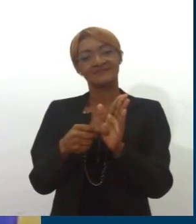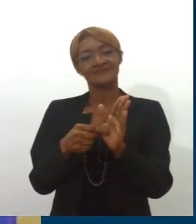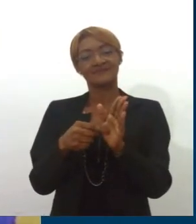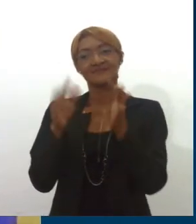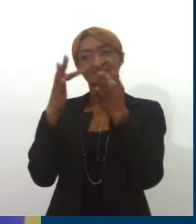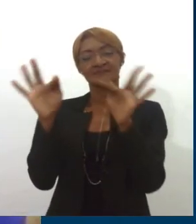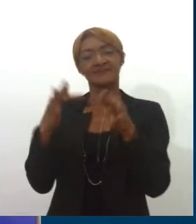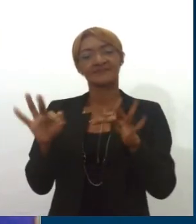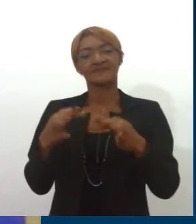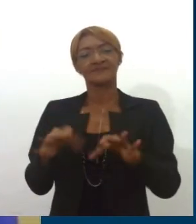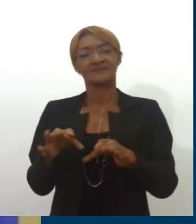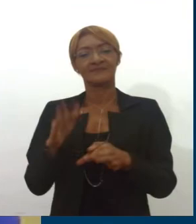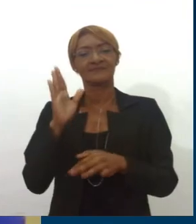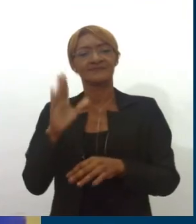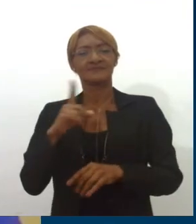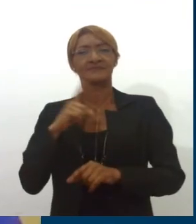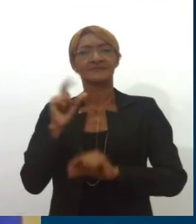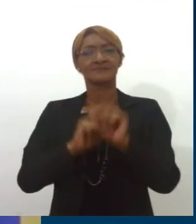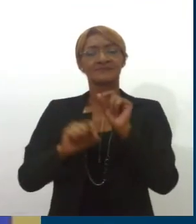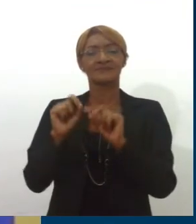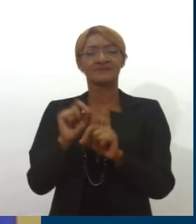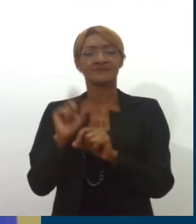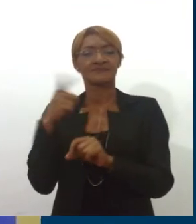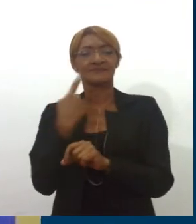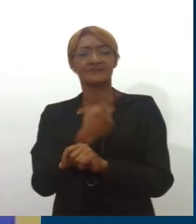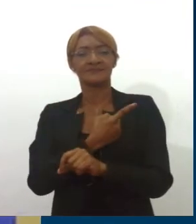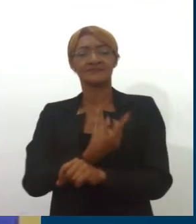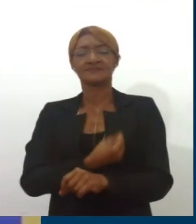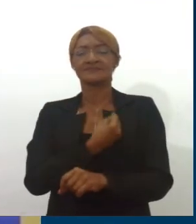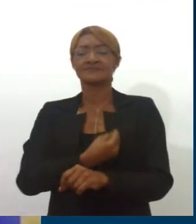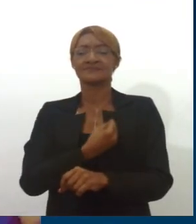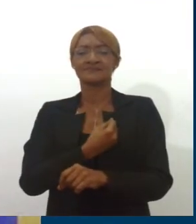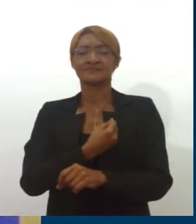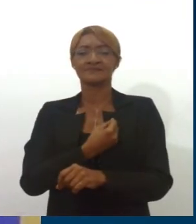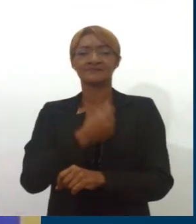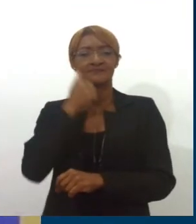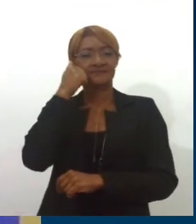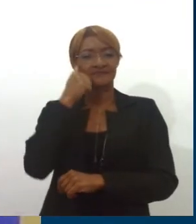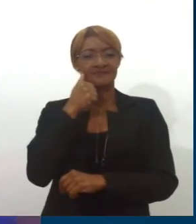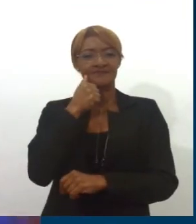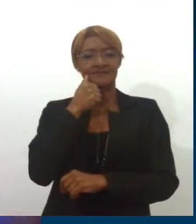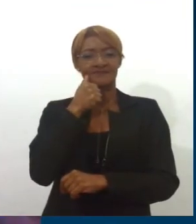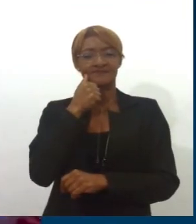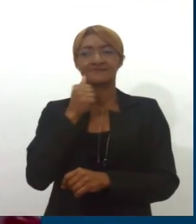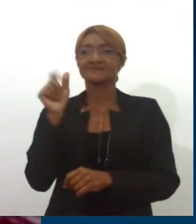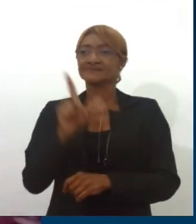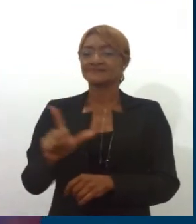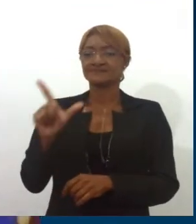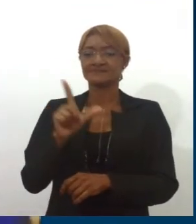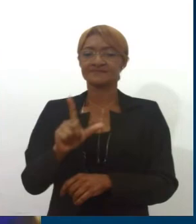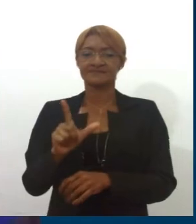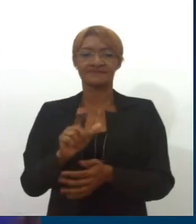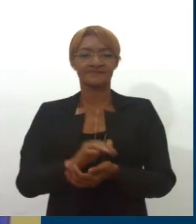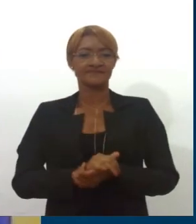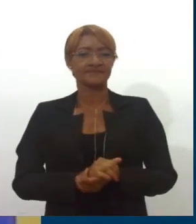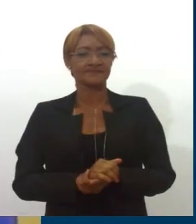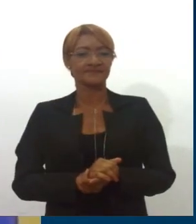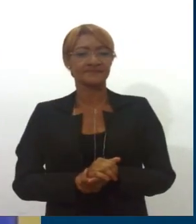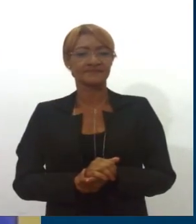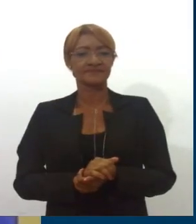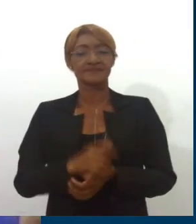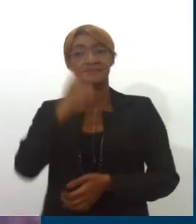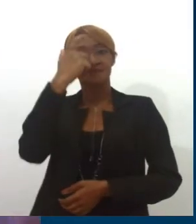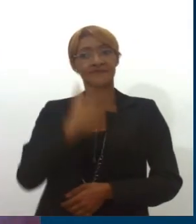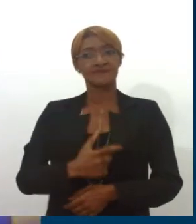justamente sobre essa nossa estrada, esse nosso caminho enquanto mulher, enquanto mulher na literatura. E eu digo assim. Ser